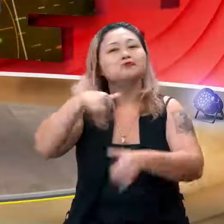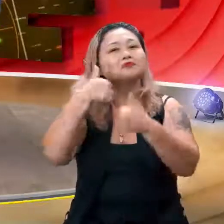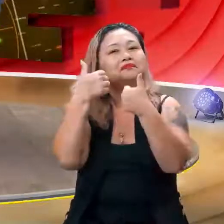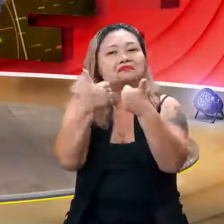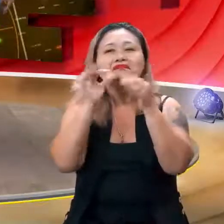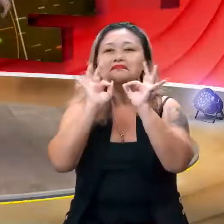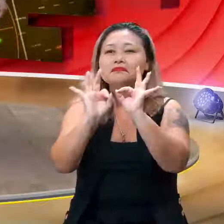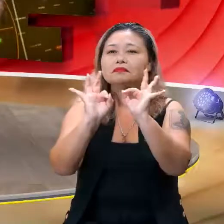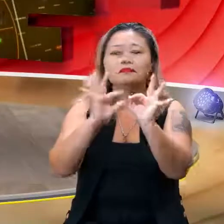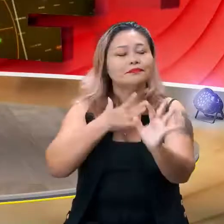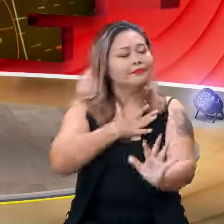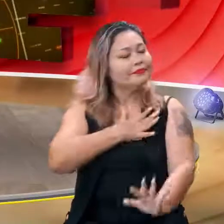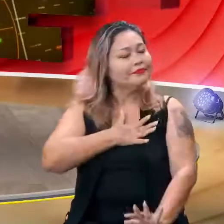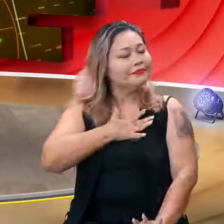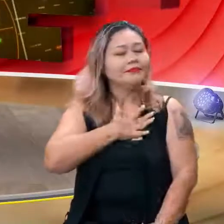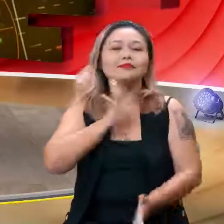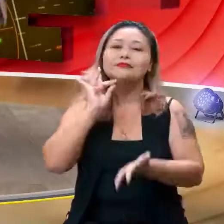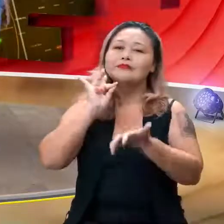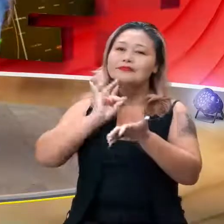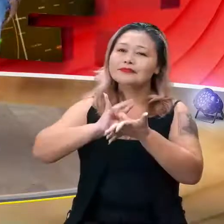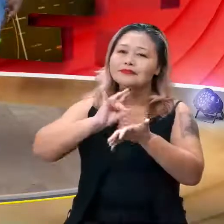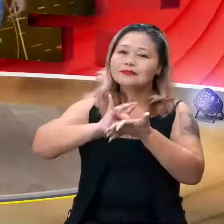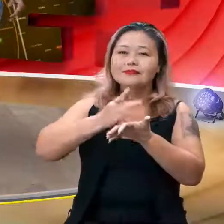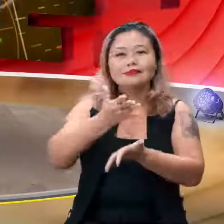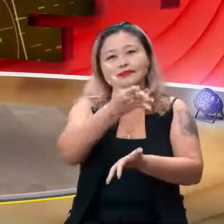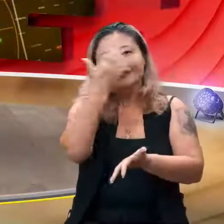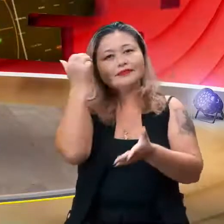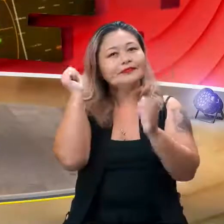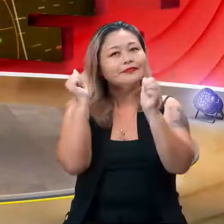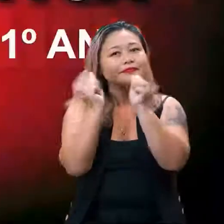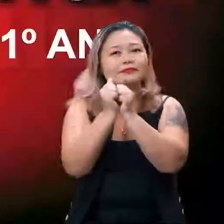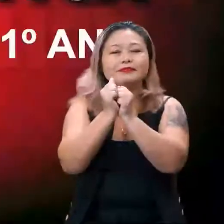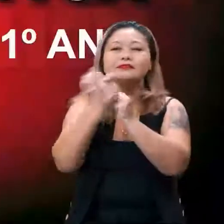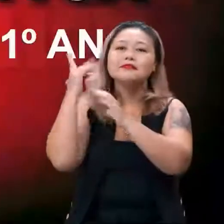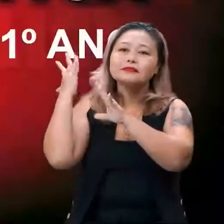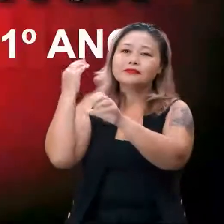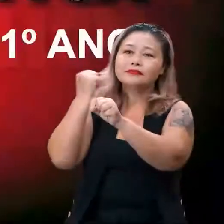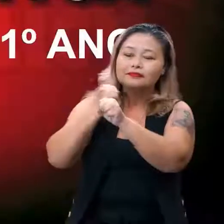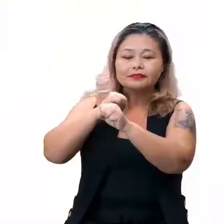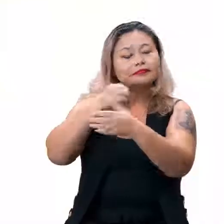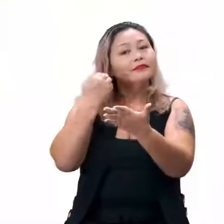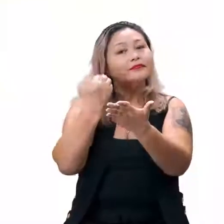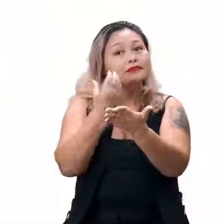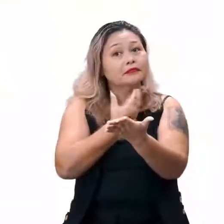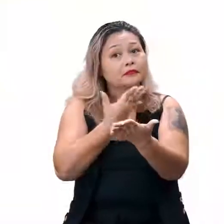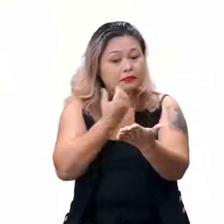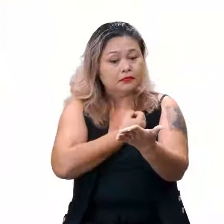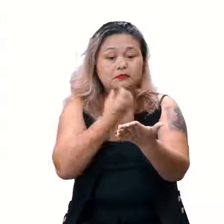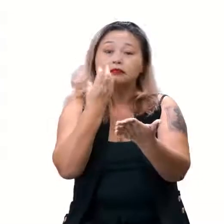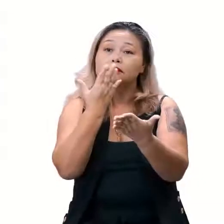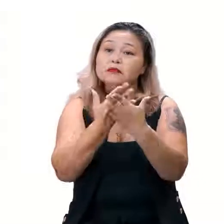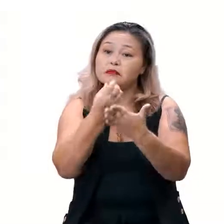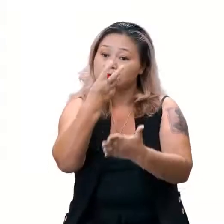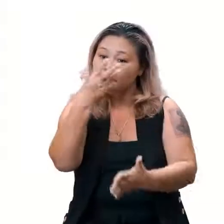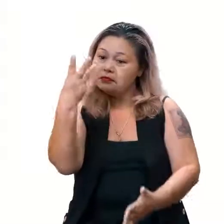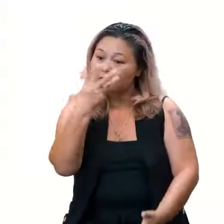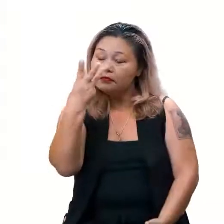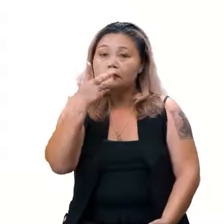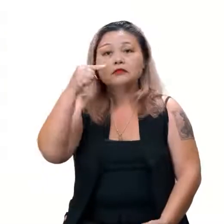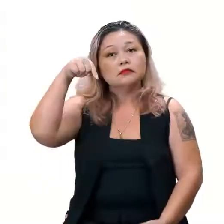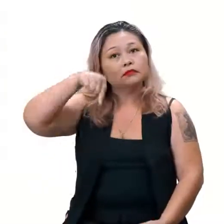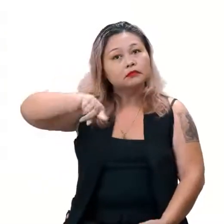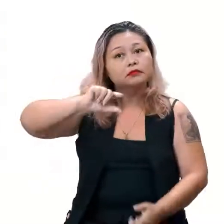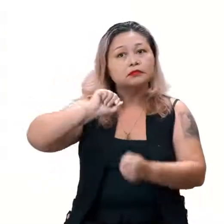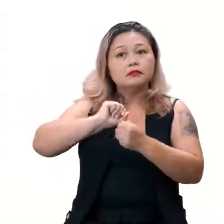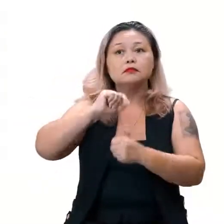agradável. É verdade. Vamos junto, então, revisão da aula 33. E aí a gente viu que estamos na parte 2